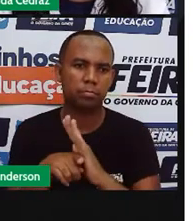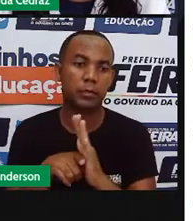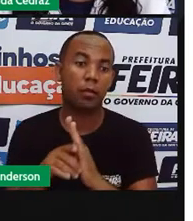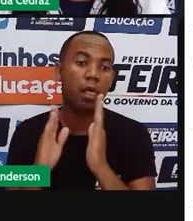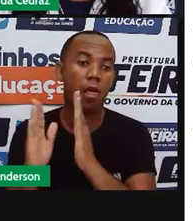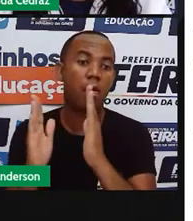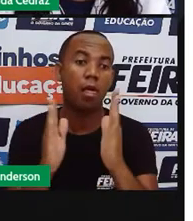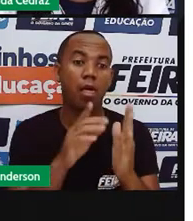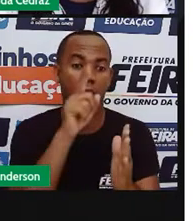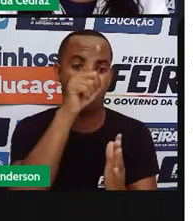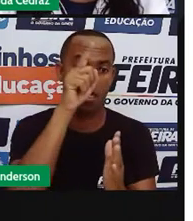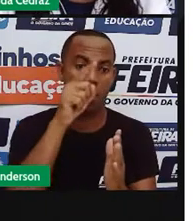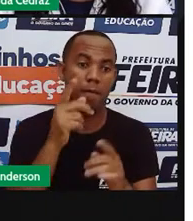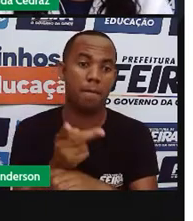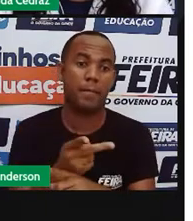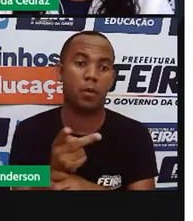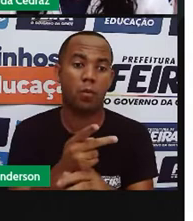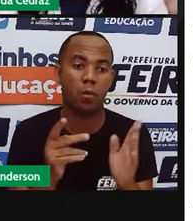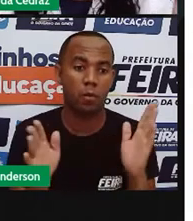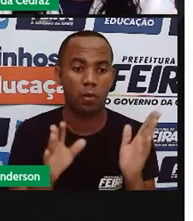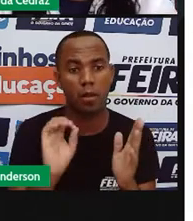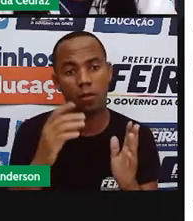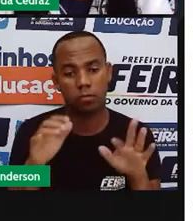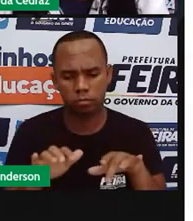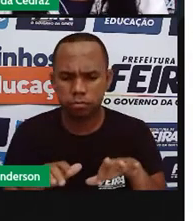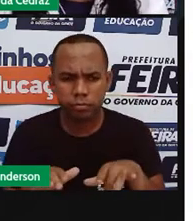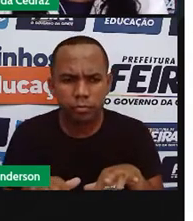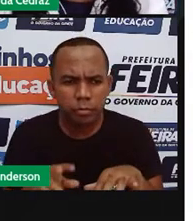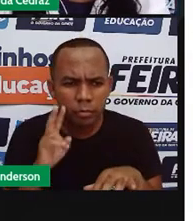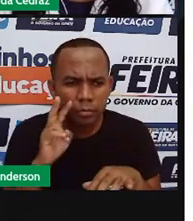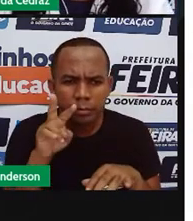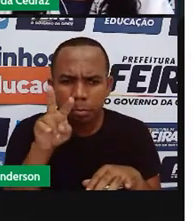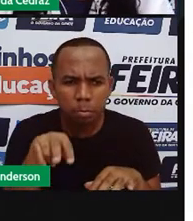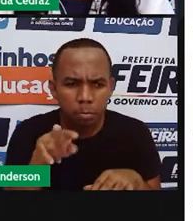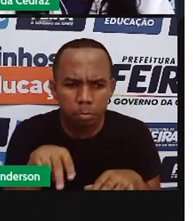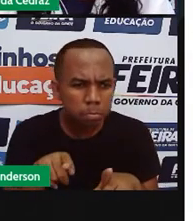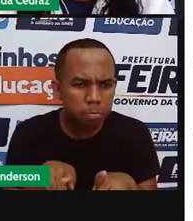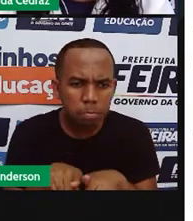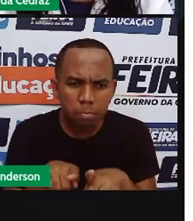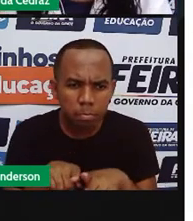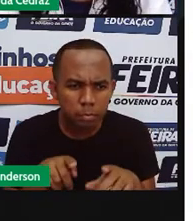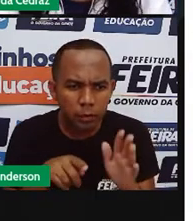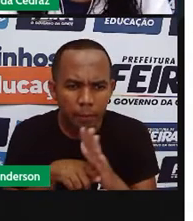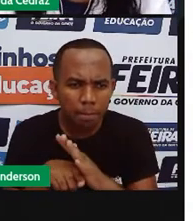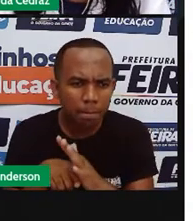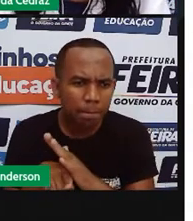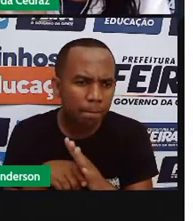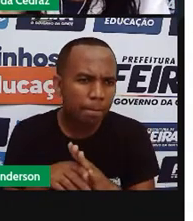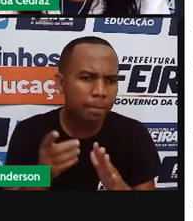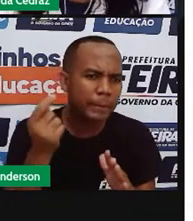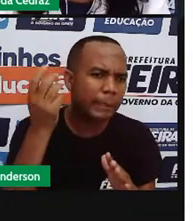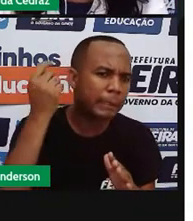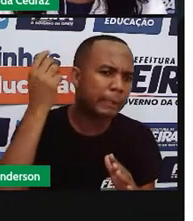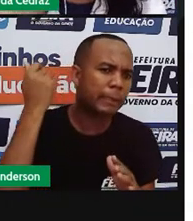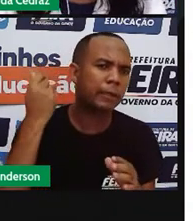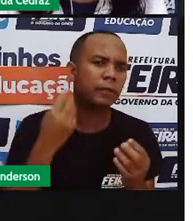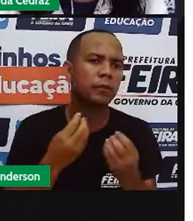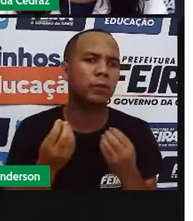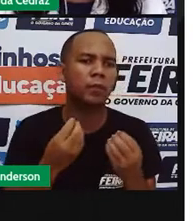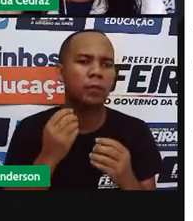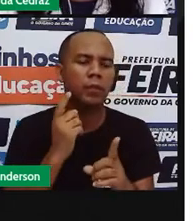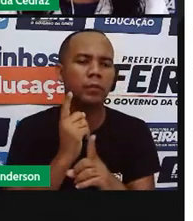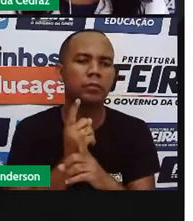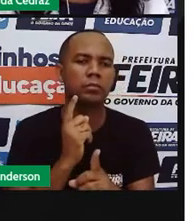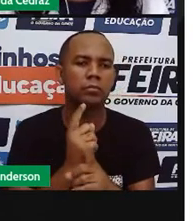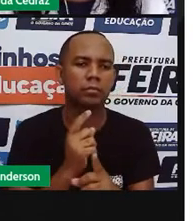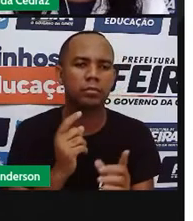no próprio computador ele já é escaneado mas não é online. Vai estar a foto do jornal antigo e a gente pode